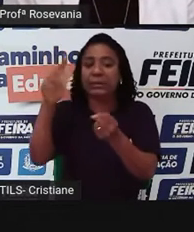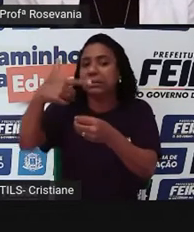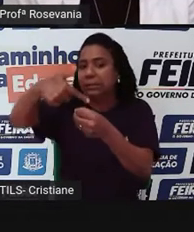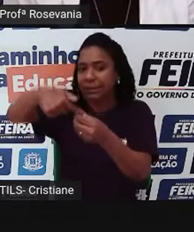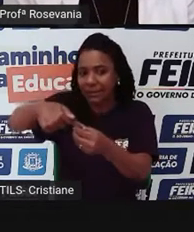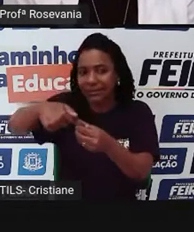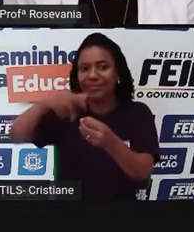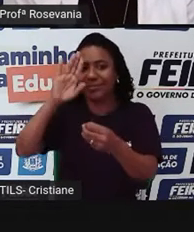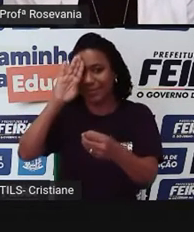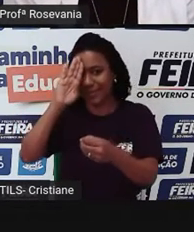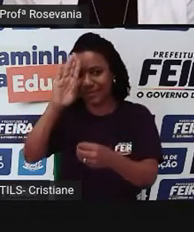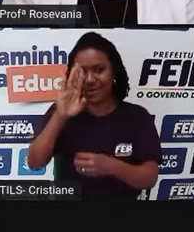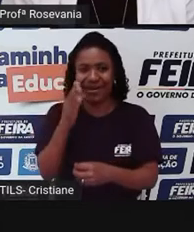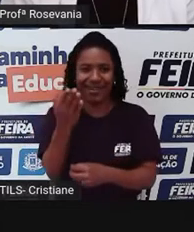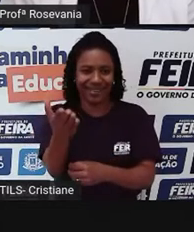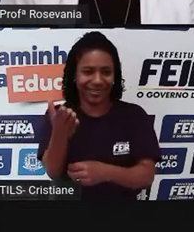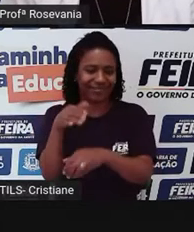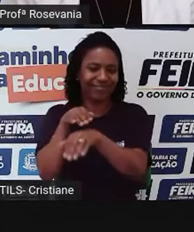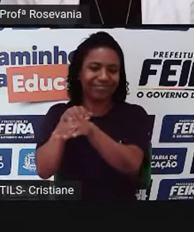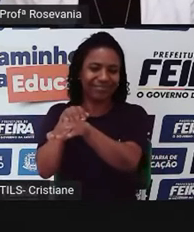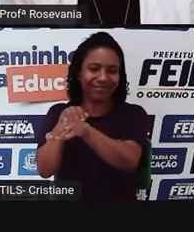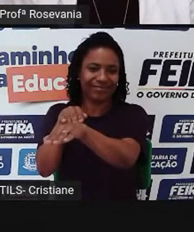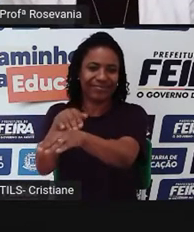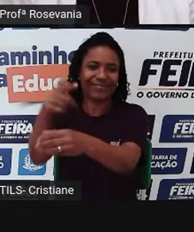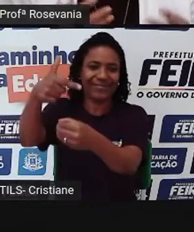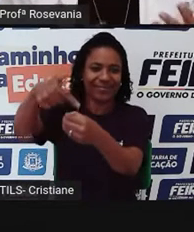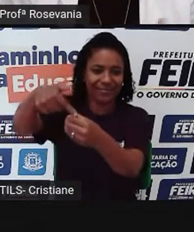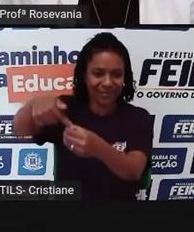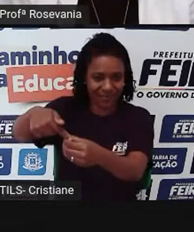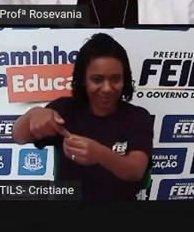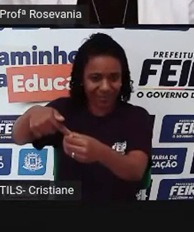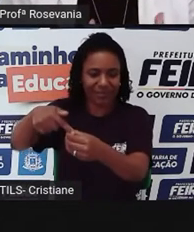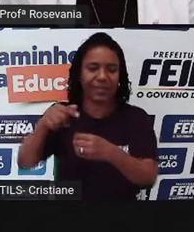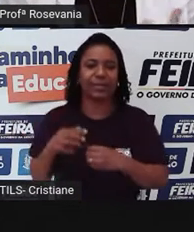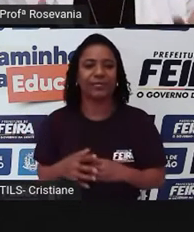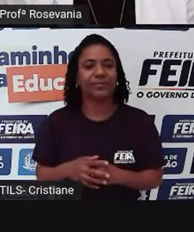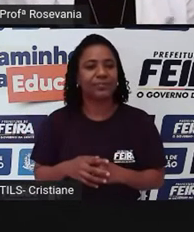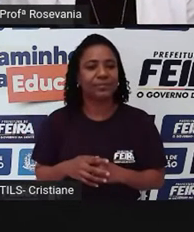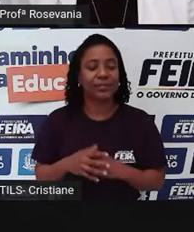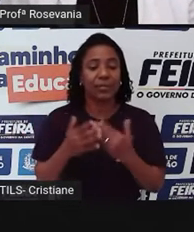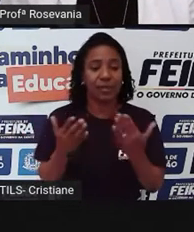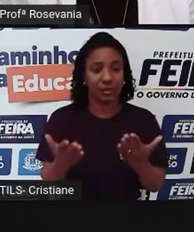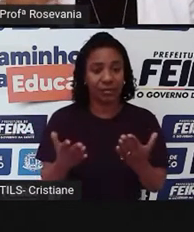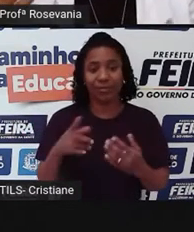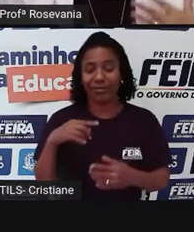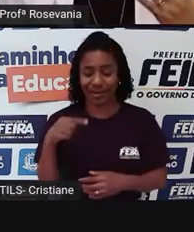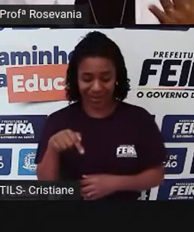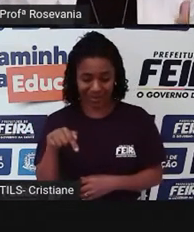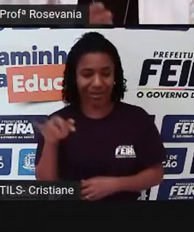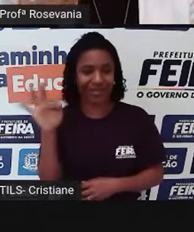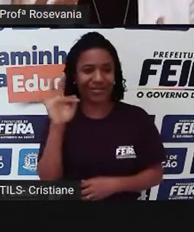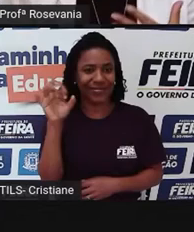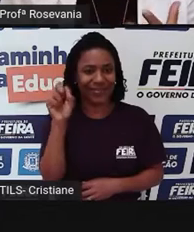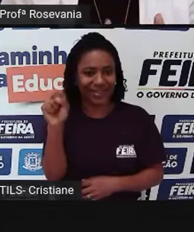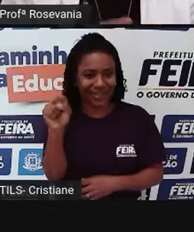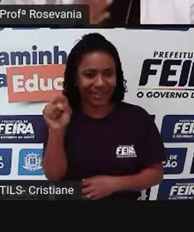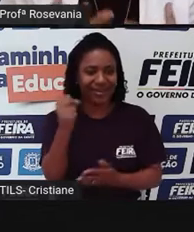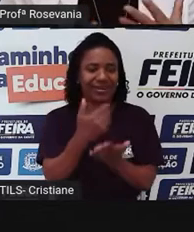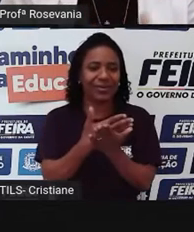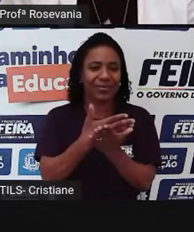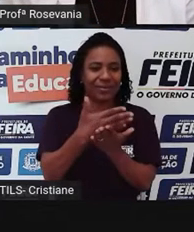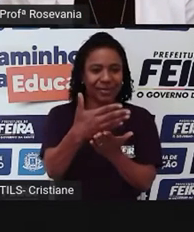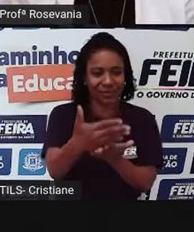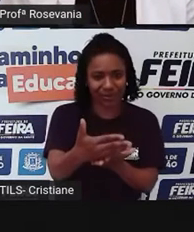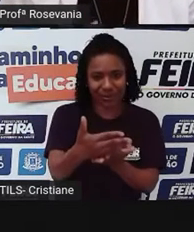postos de gasolina também ficavam perto aí da feira. Então, a nossa cidade, como vocês sabem, começou a partir dessa